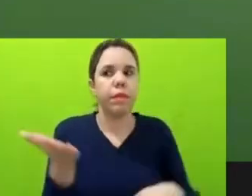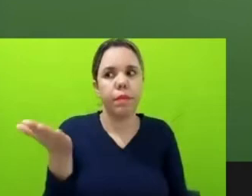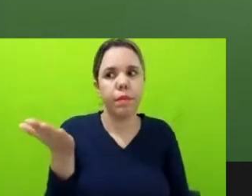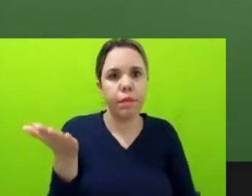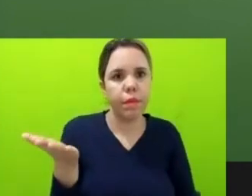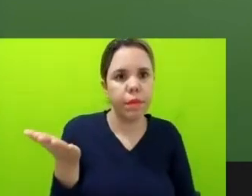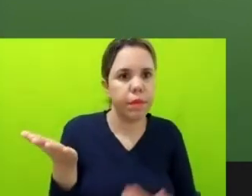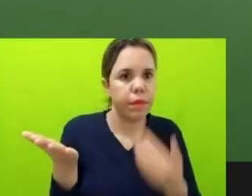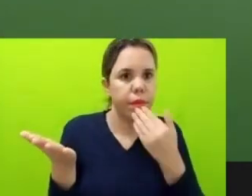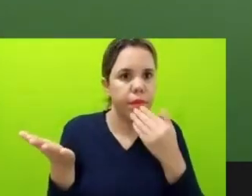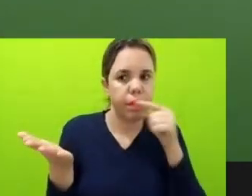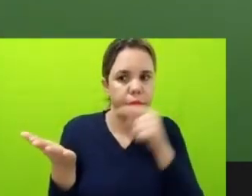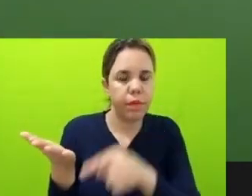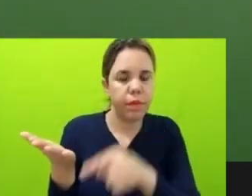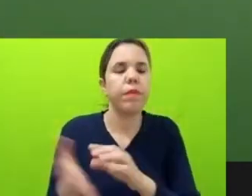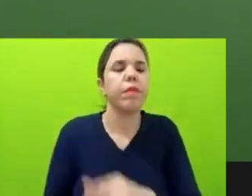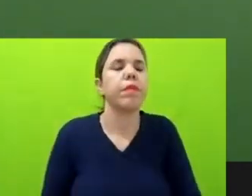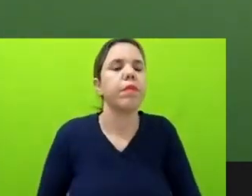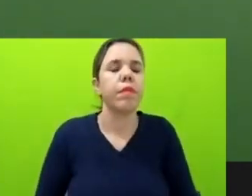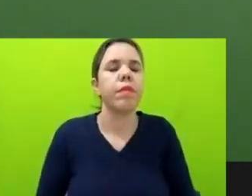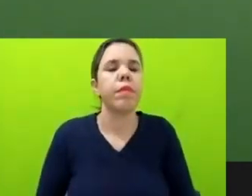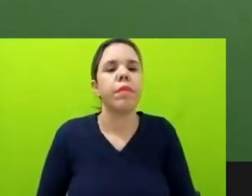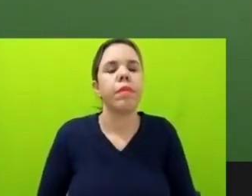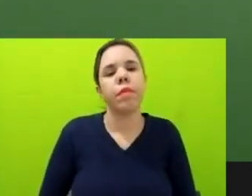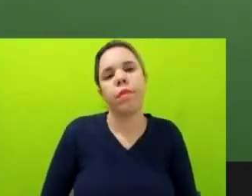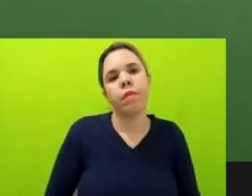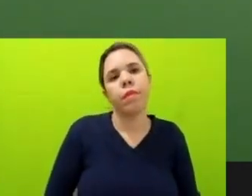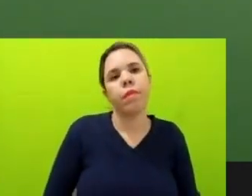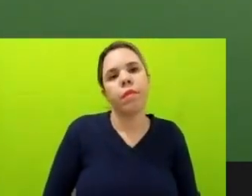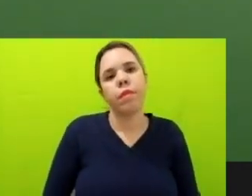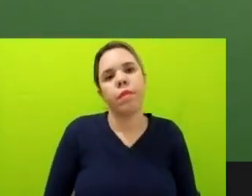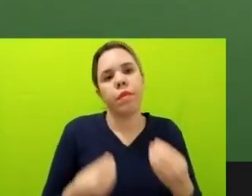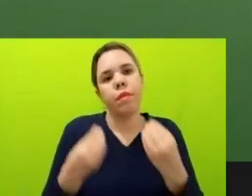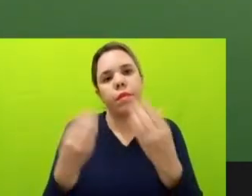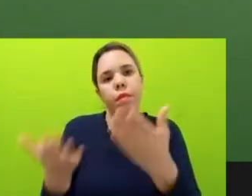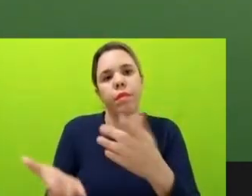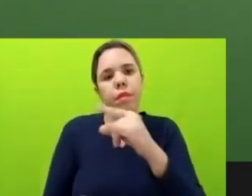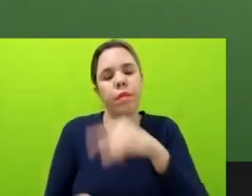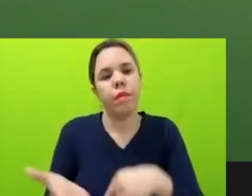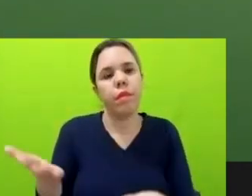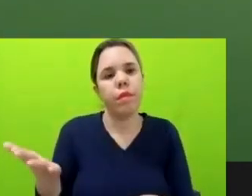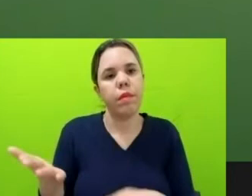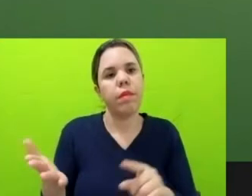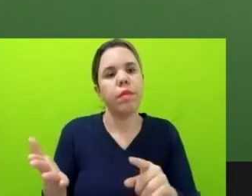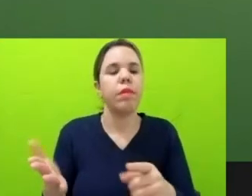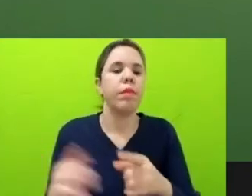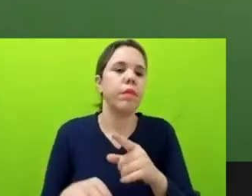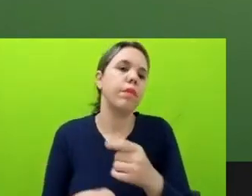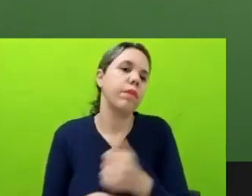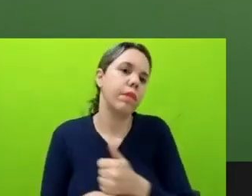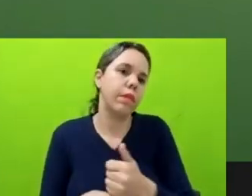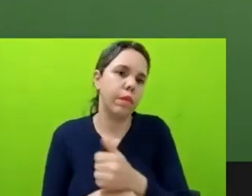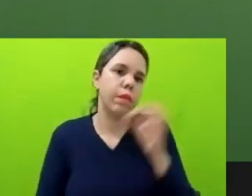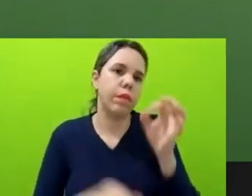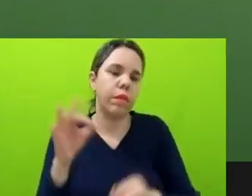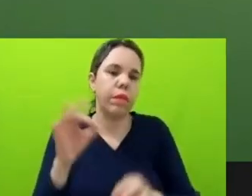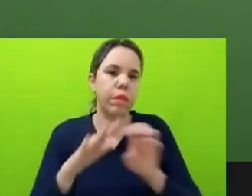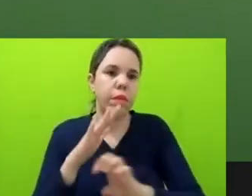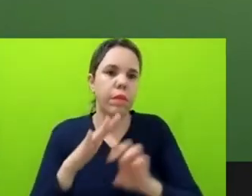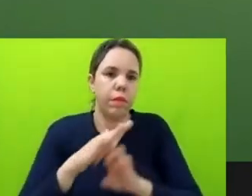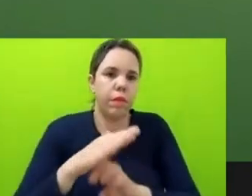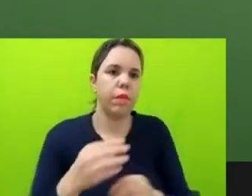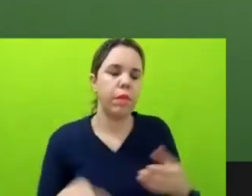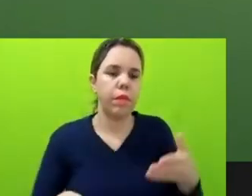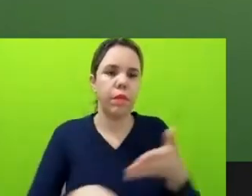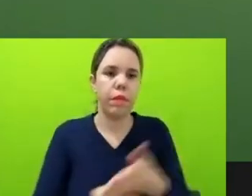justiça, Ele me entregou uma notificação extrajudicial em que a empresa ameaçava ingressar com uma ação de danos morais